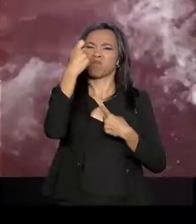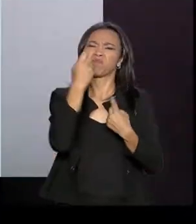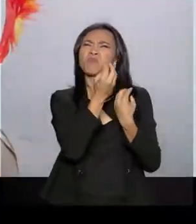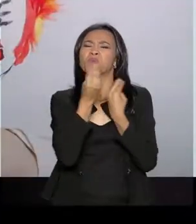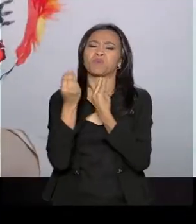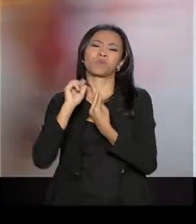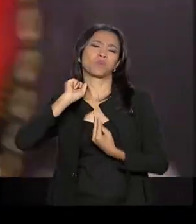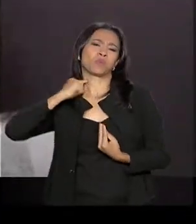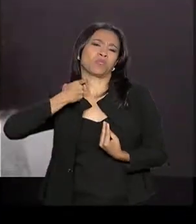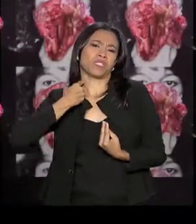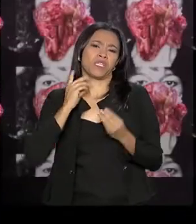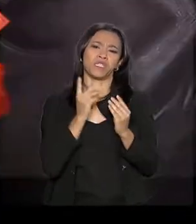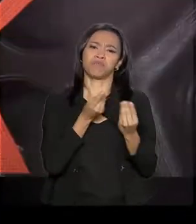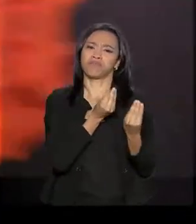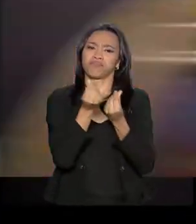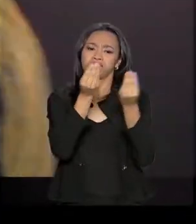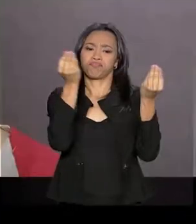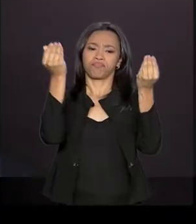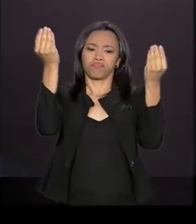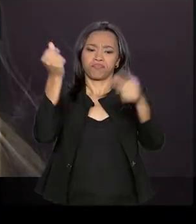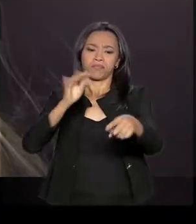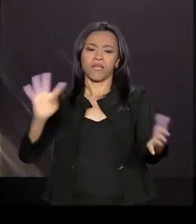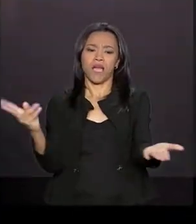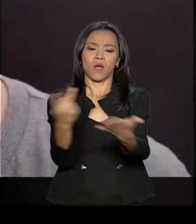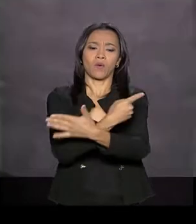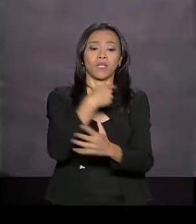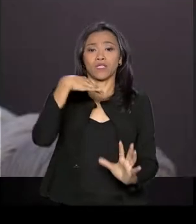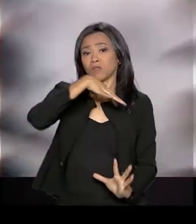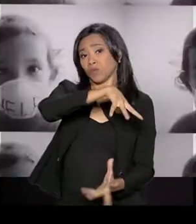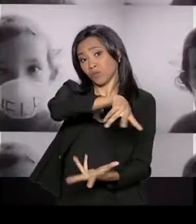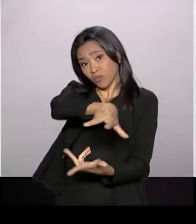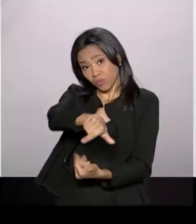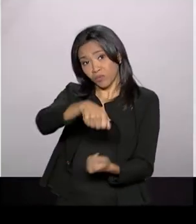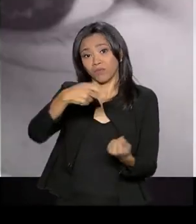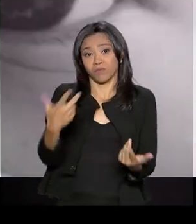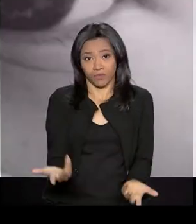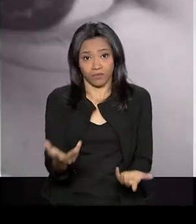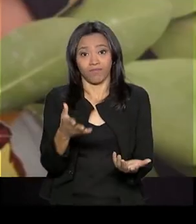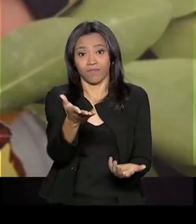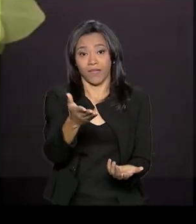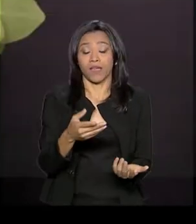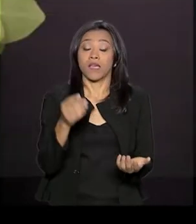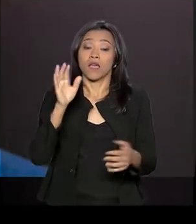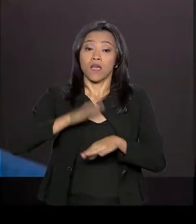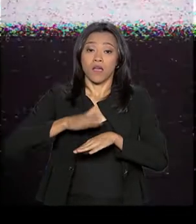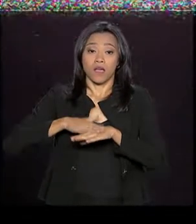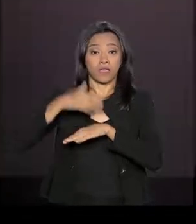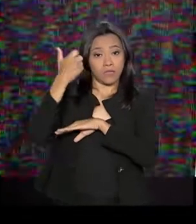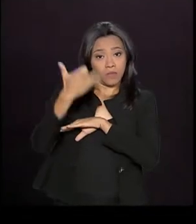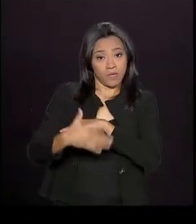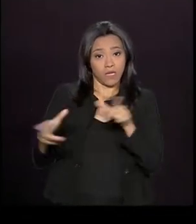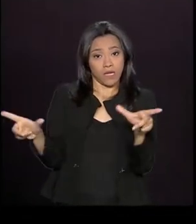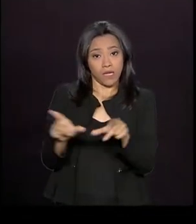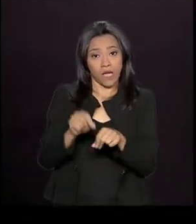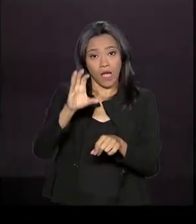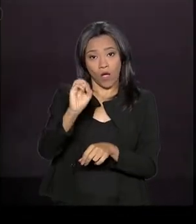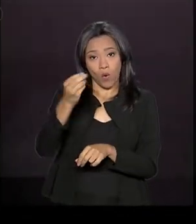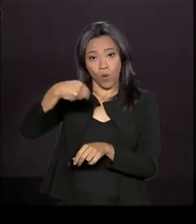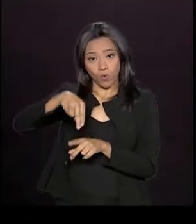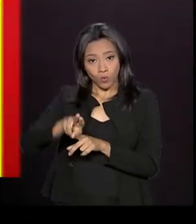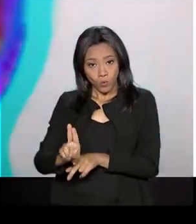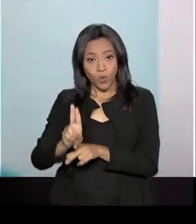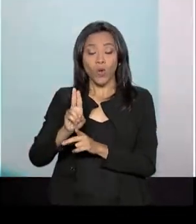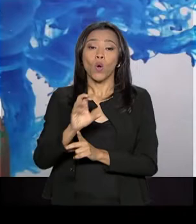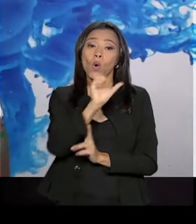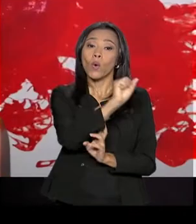problema que atinge o mundo todo, porque afinal de contas não há fronteiras na atmosfera. Segundo a ONU, 98% da população do